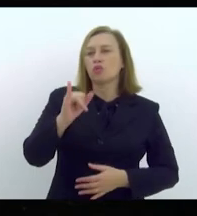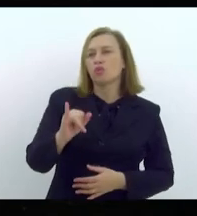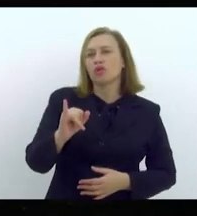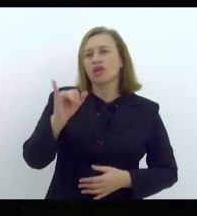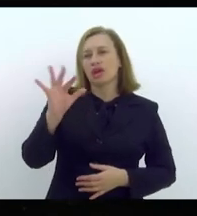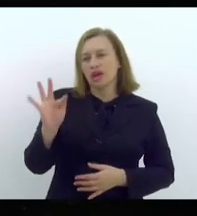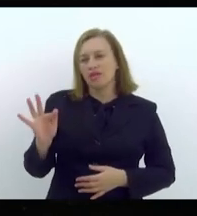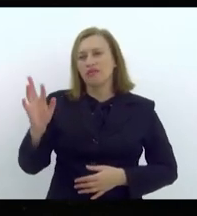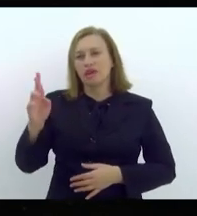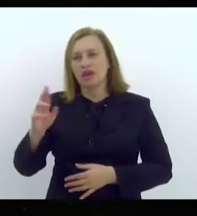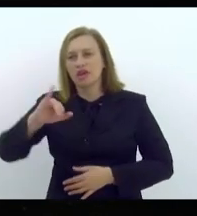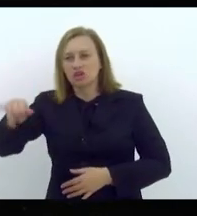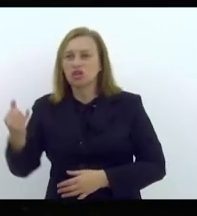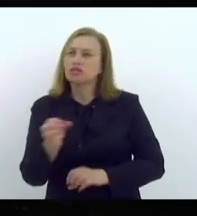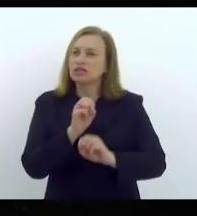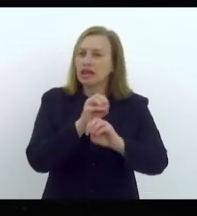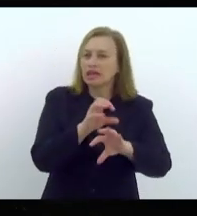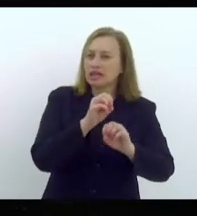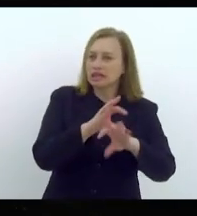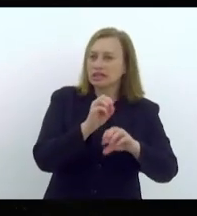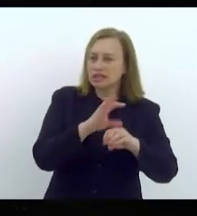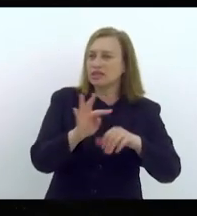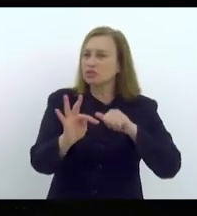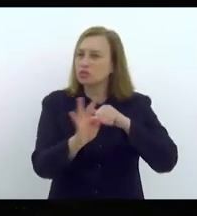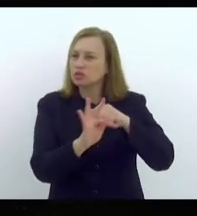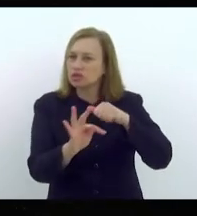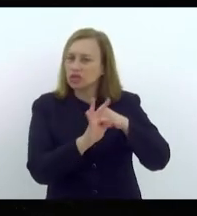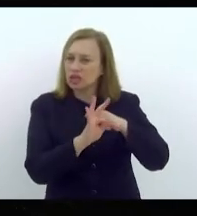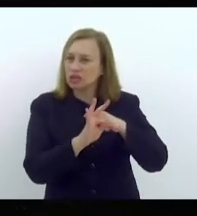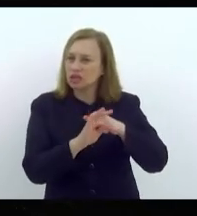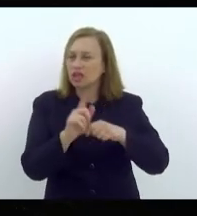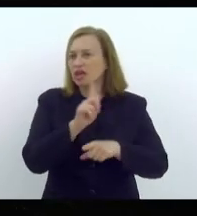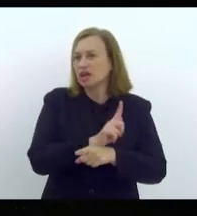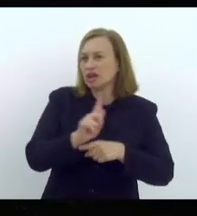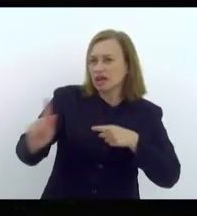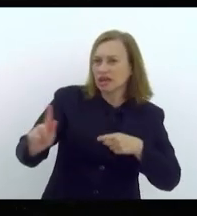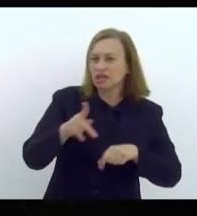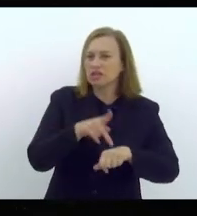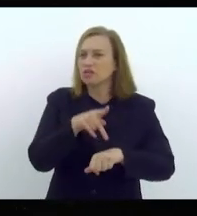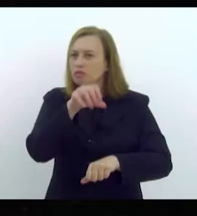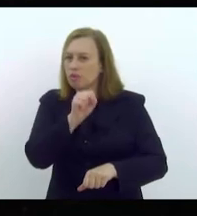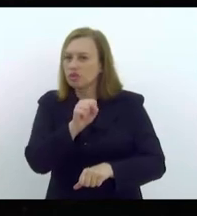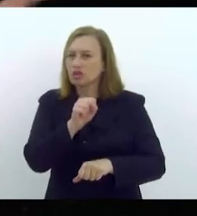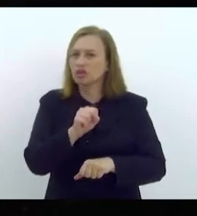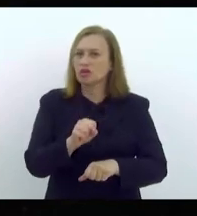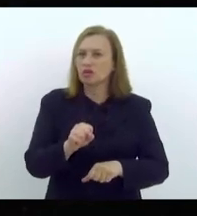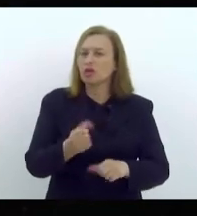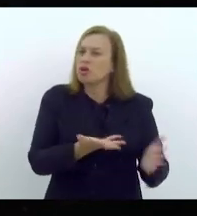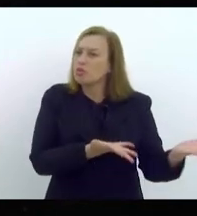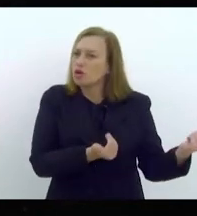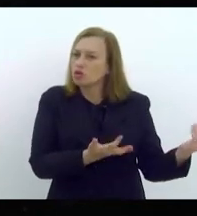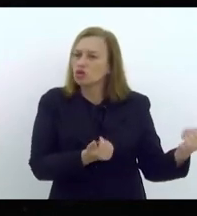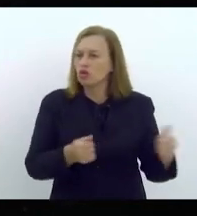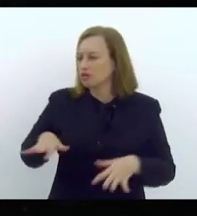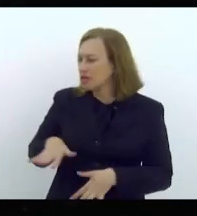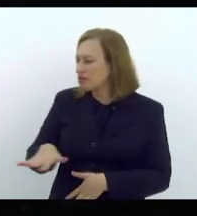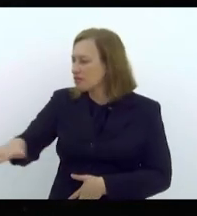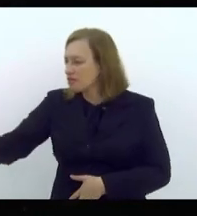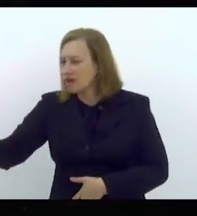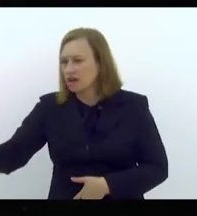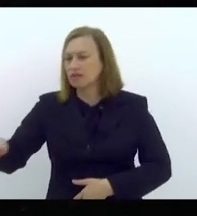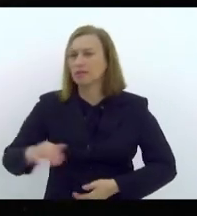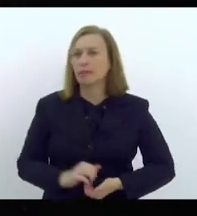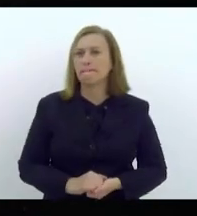para ter ensino técnico, graduação e pós-graduação para a nossa juventude periférica, não é?